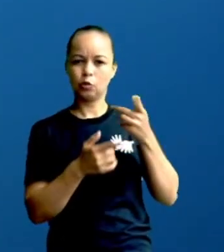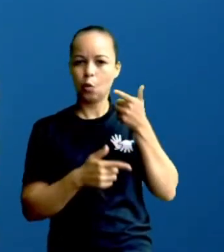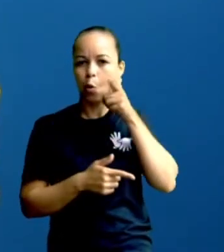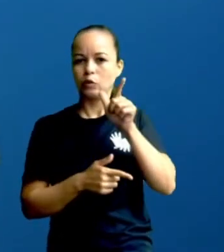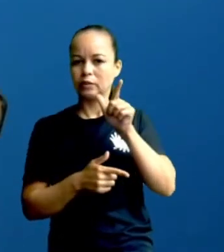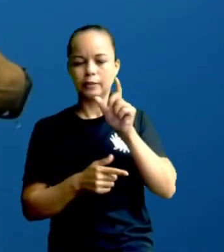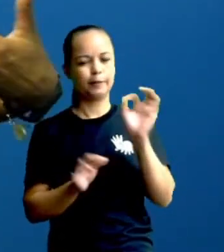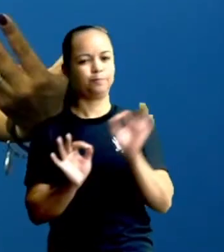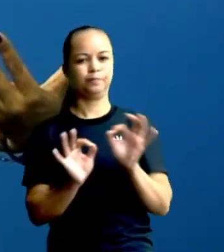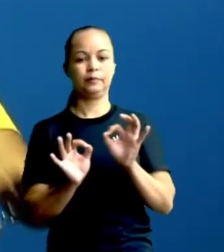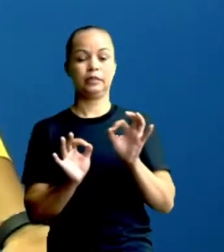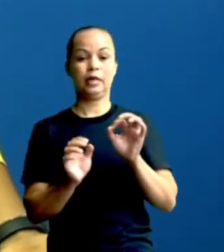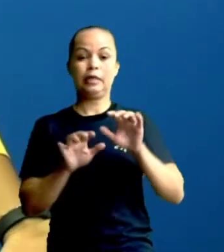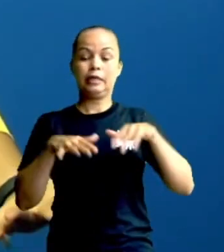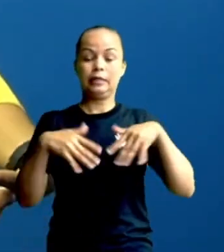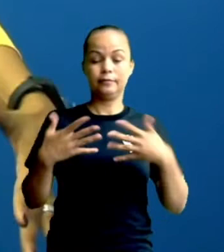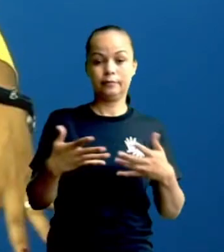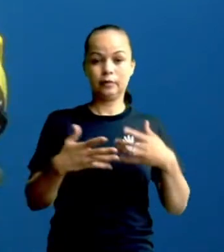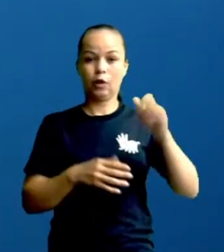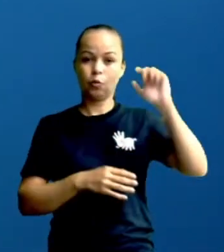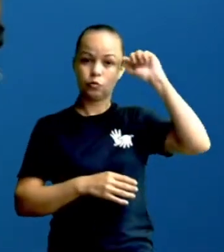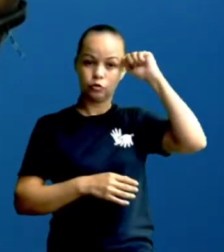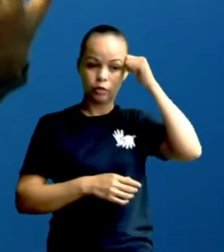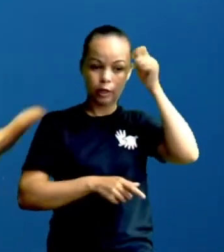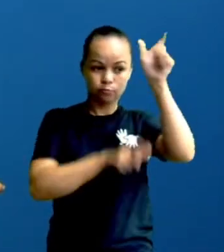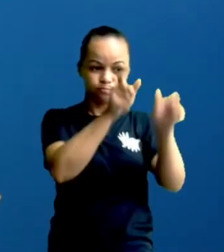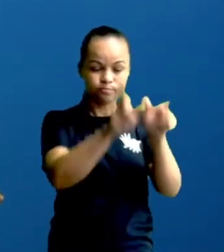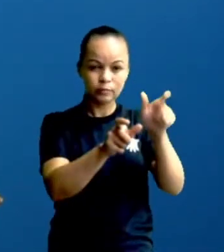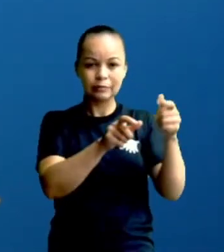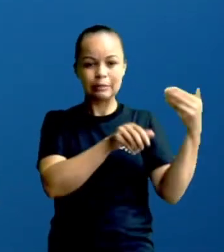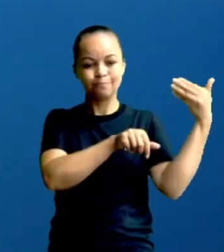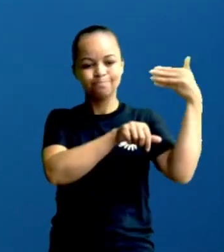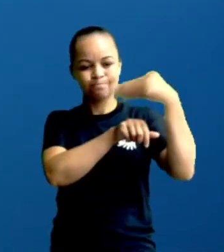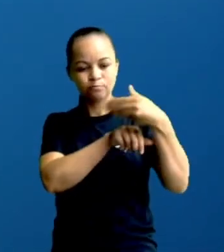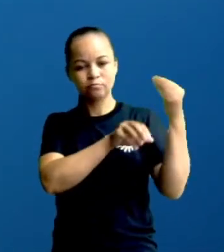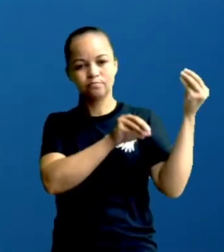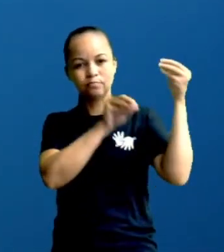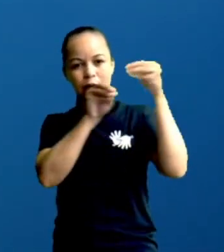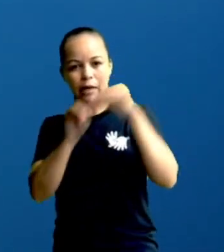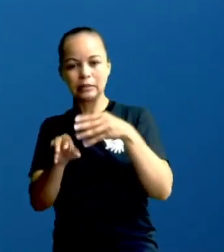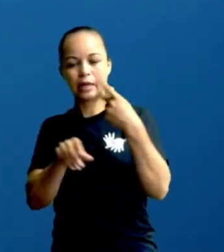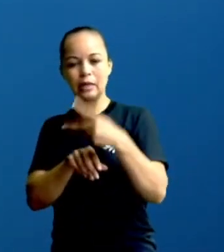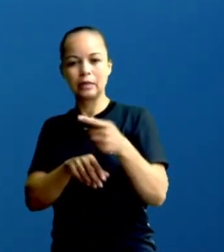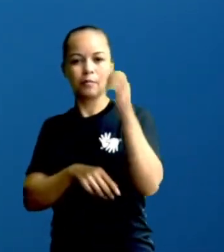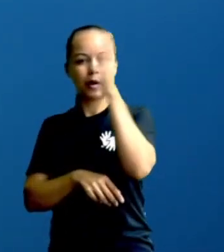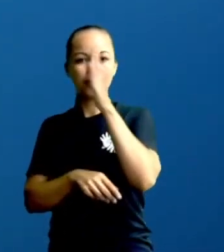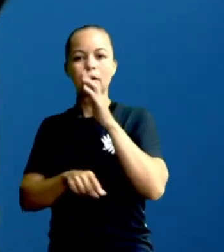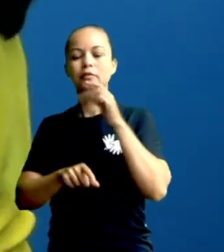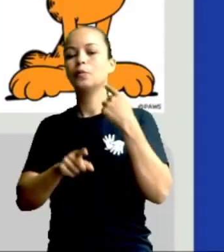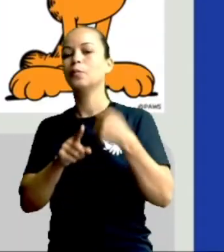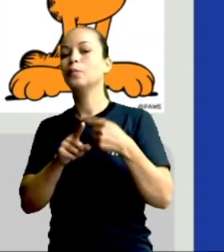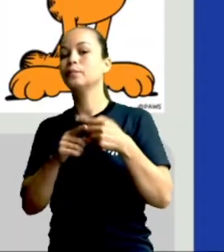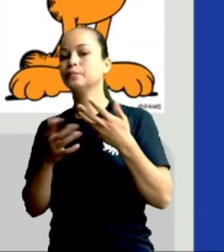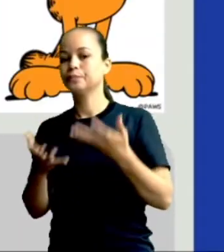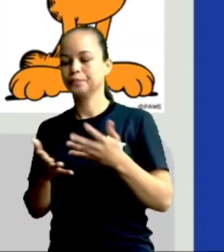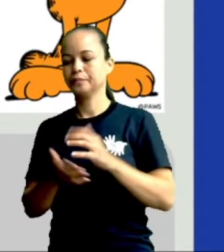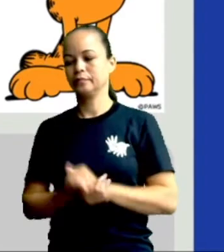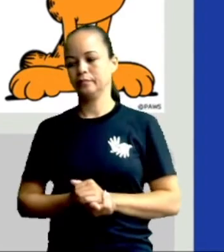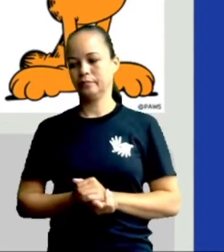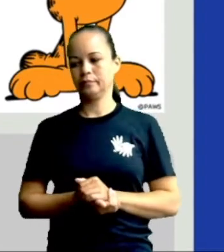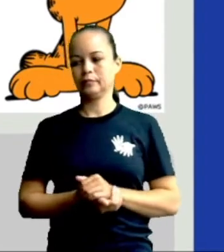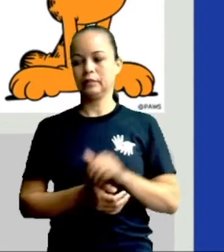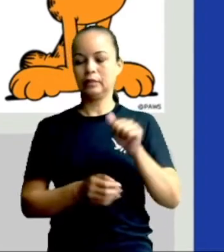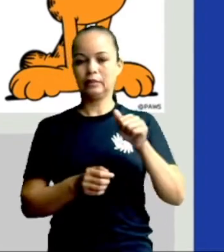E aí, como esses negros, os africanos, eram trazidos aqui para o Brasil? Através de quê? Letra A, em